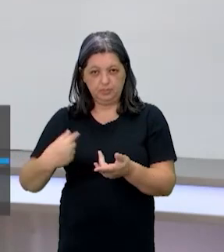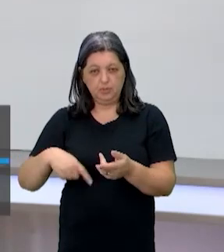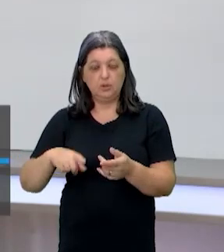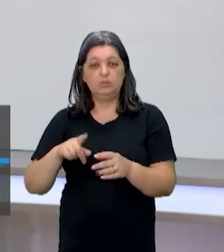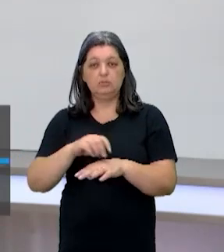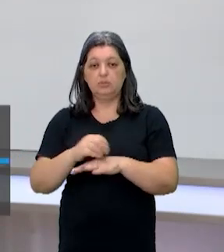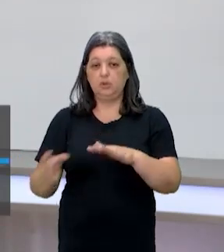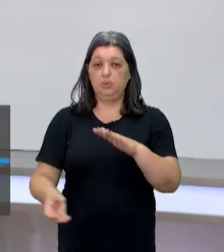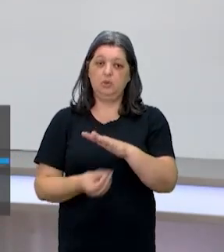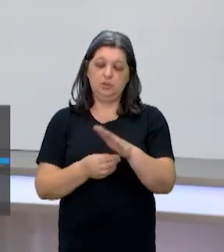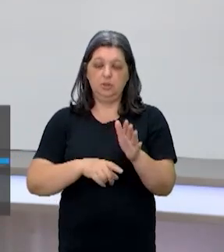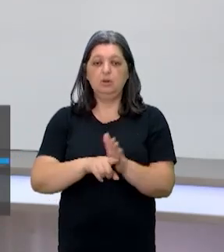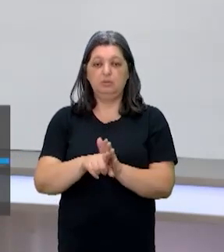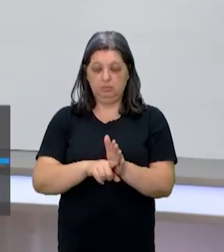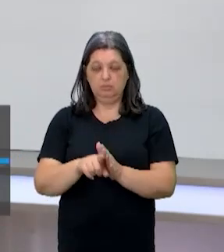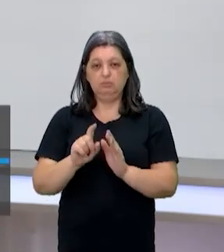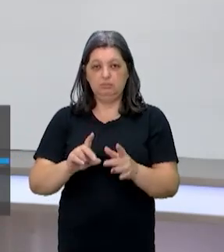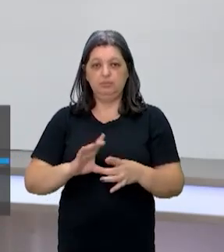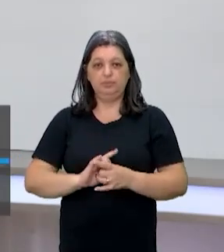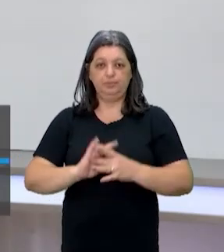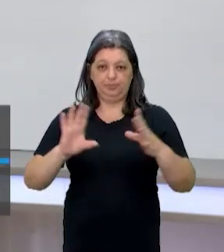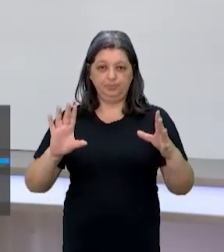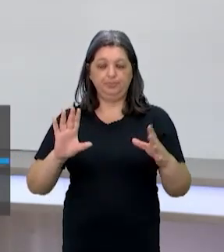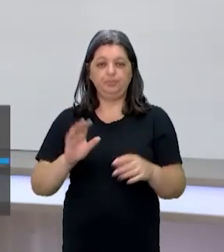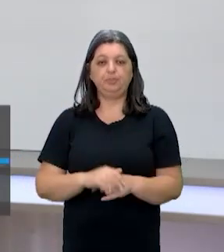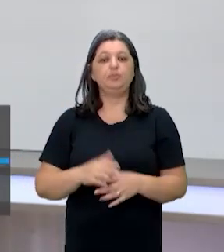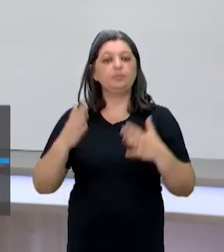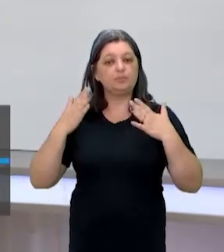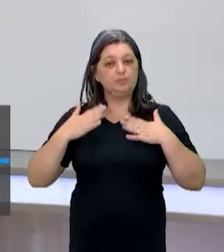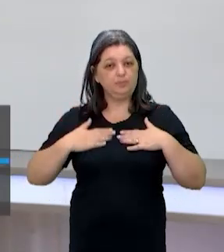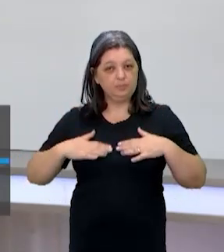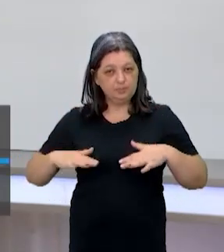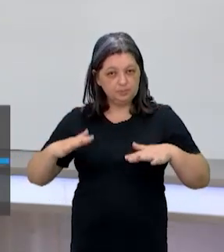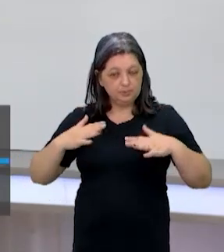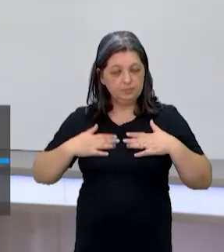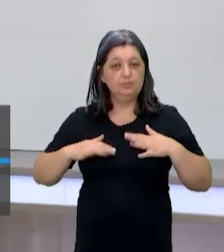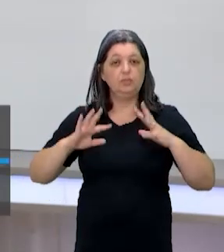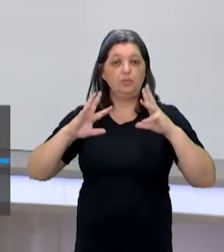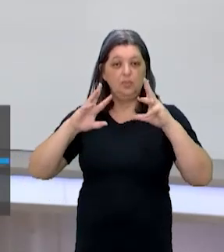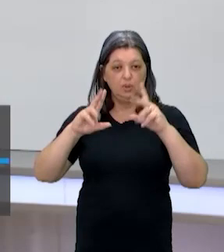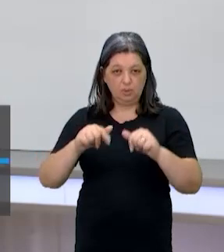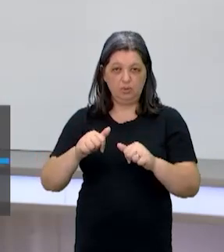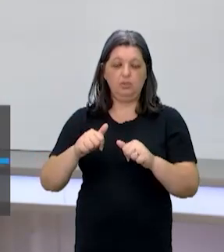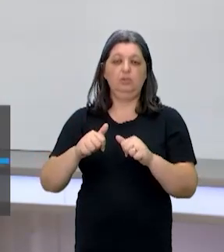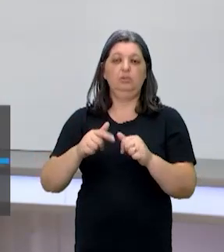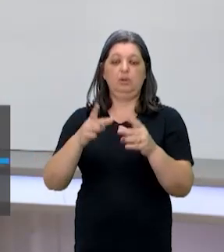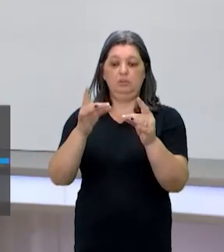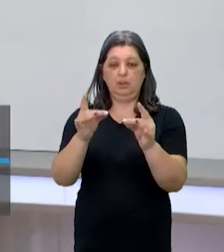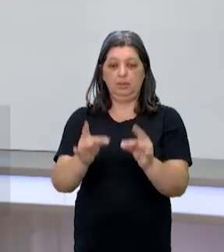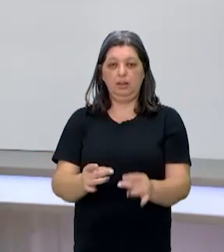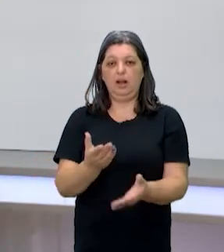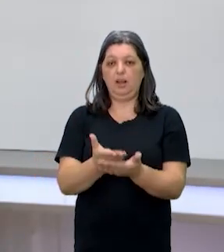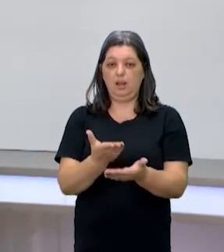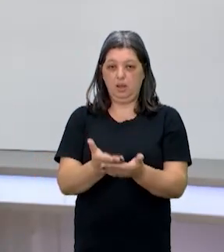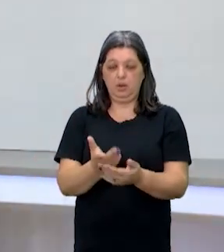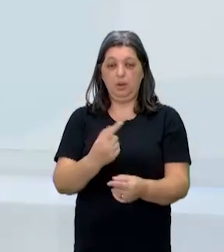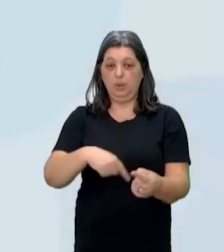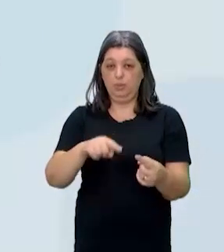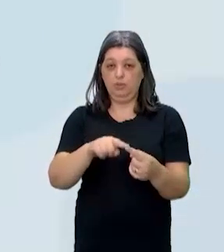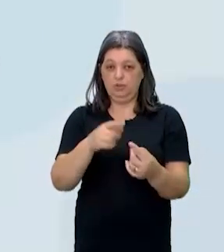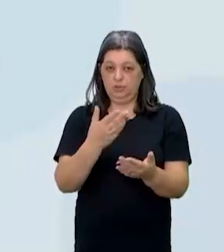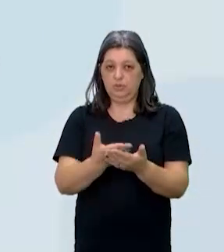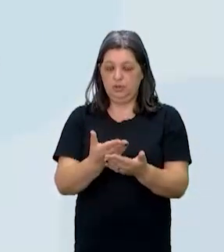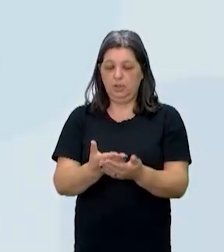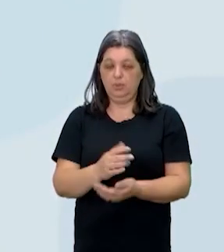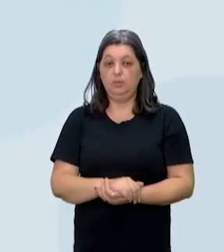lá a nossa aula no repositório, para você acompanhar com bastante calma todos os elementos da aula. Então, vamos lá aos objetivos da aula com o